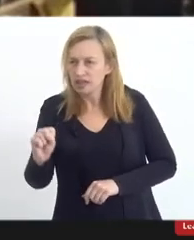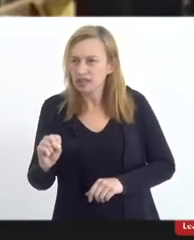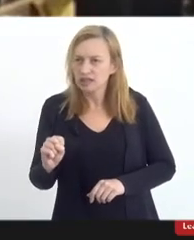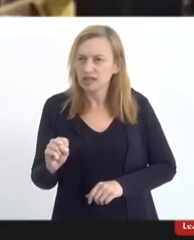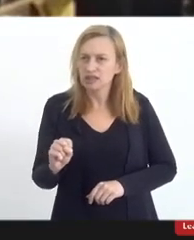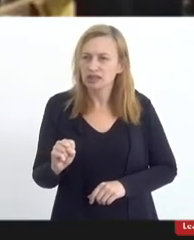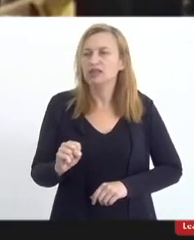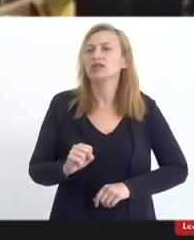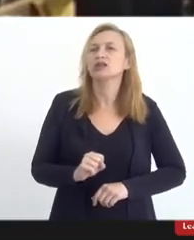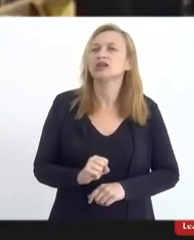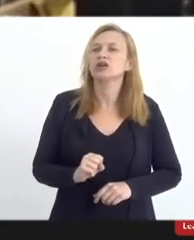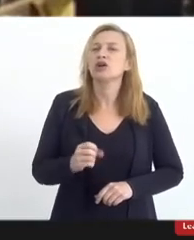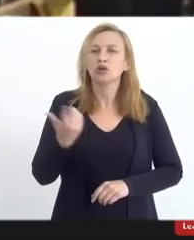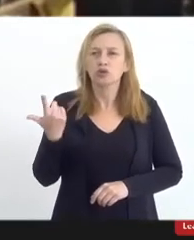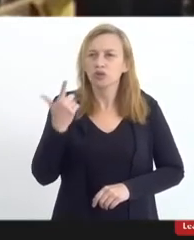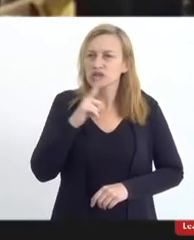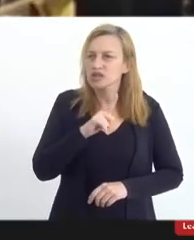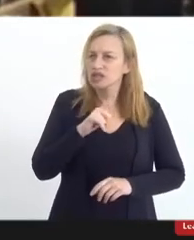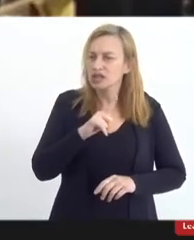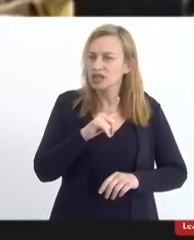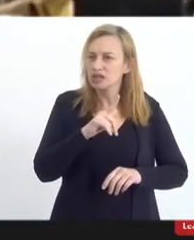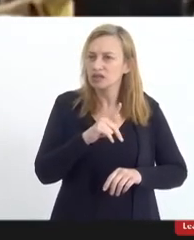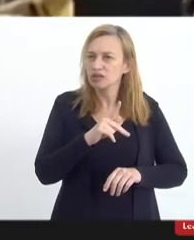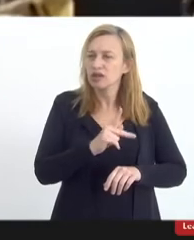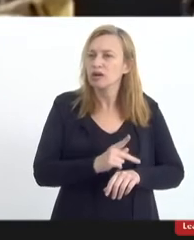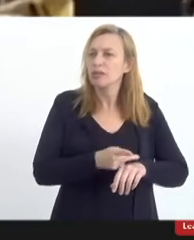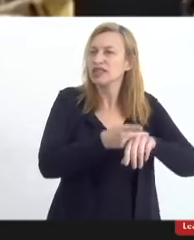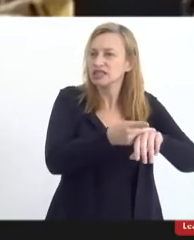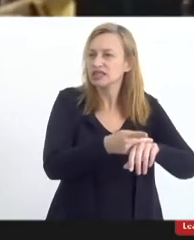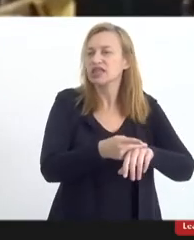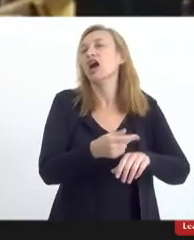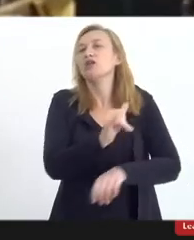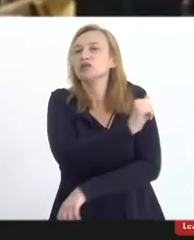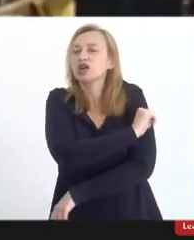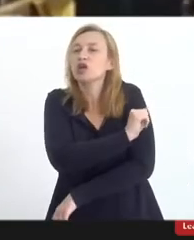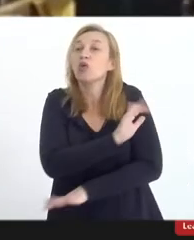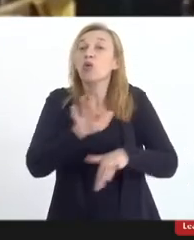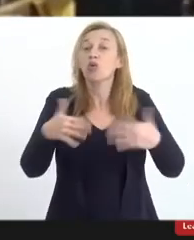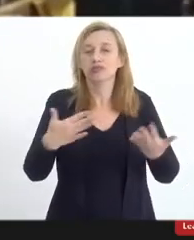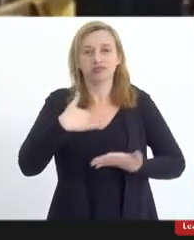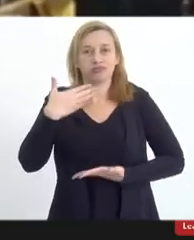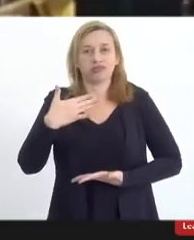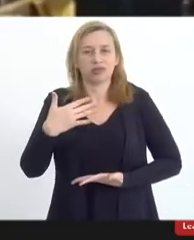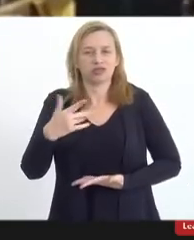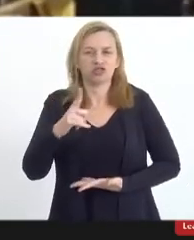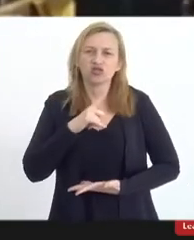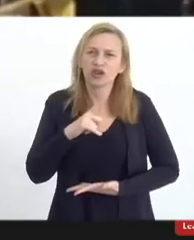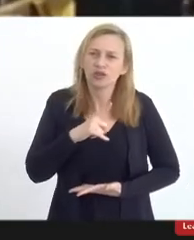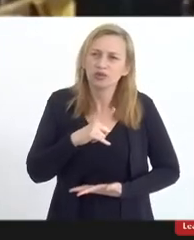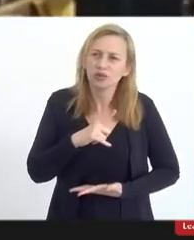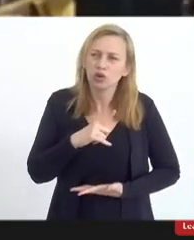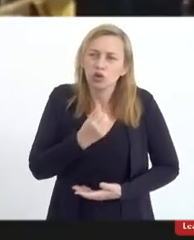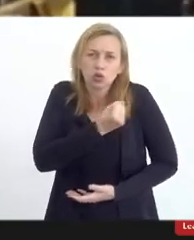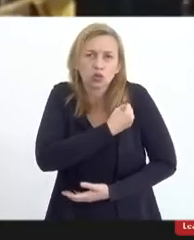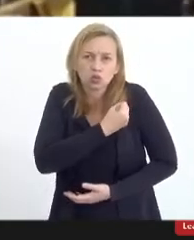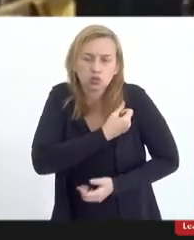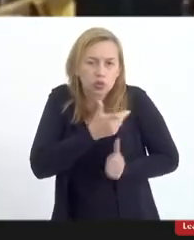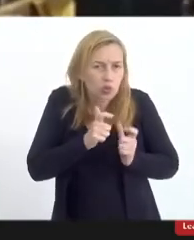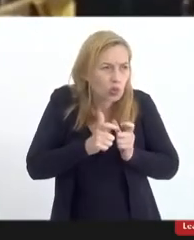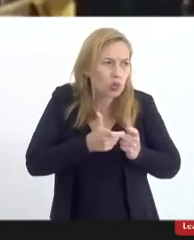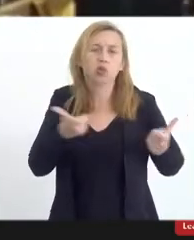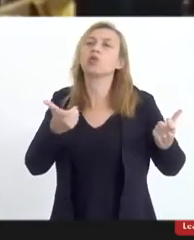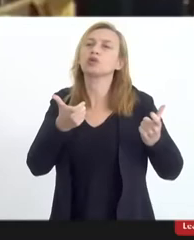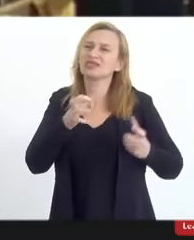BRICS, nós conseguimos premiar esses alunos, e qual foi a nossa surpresa? Que nós tivemos, assim, um número muito grande,